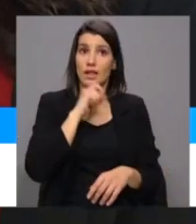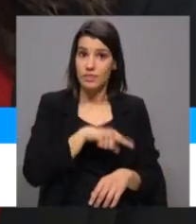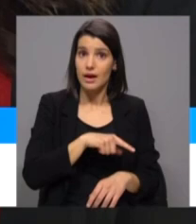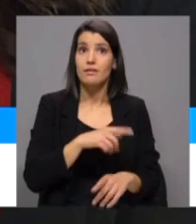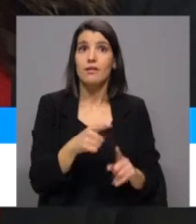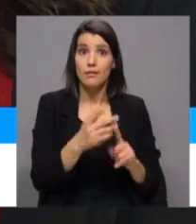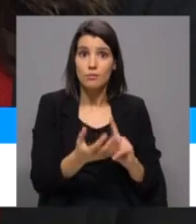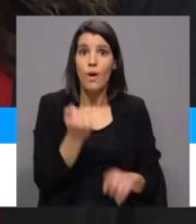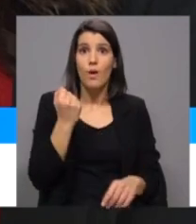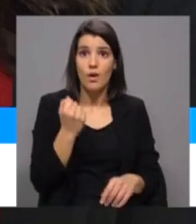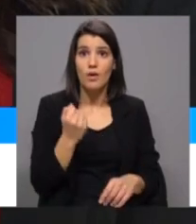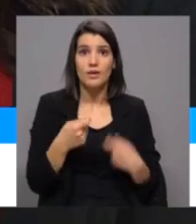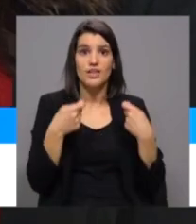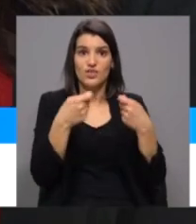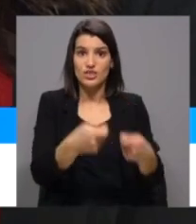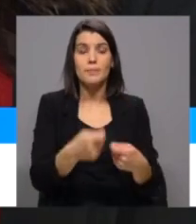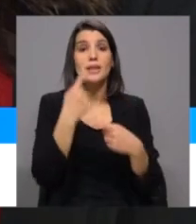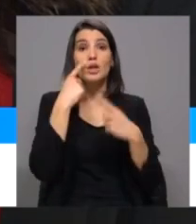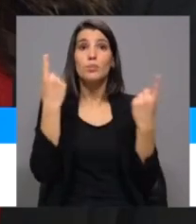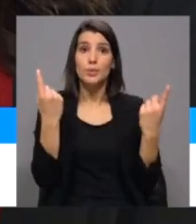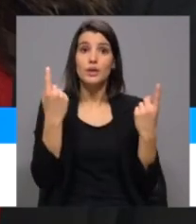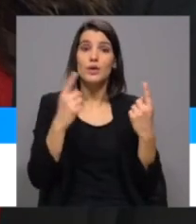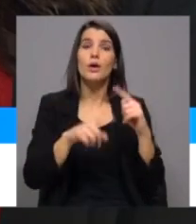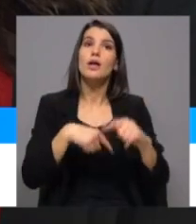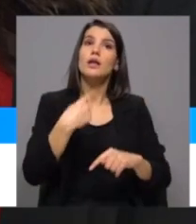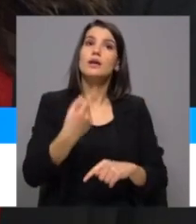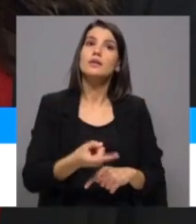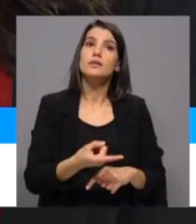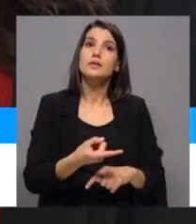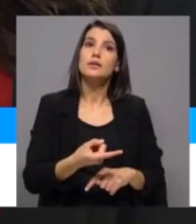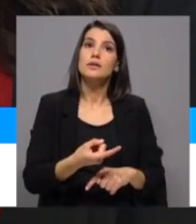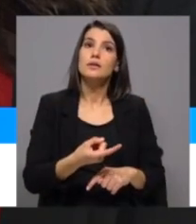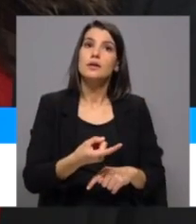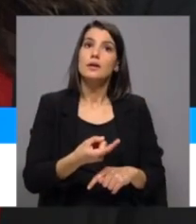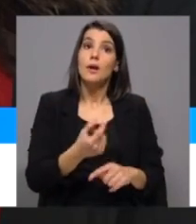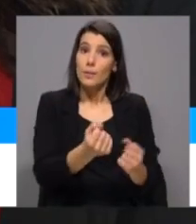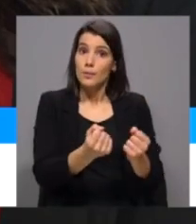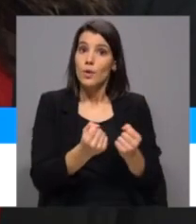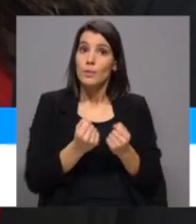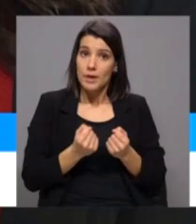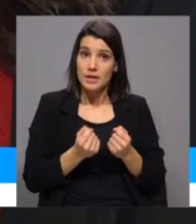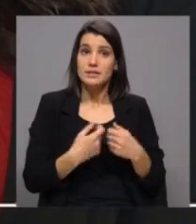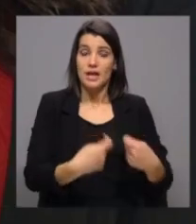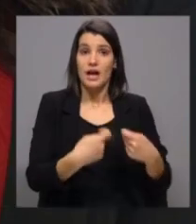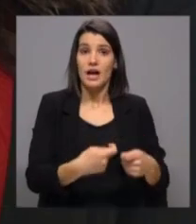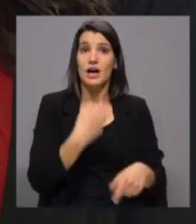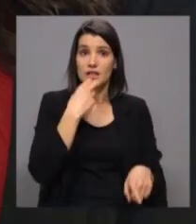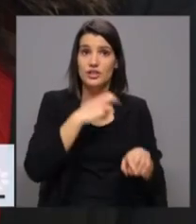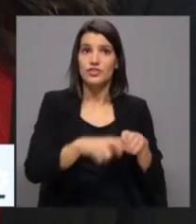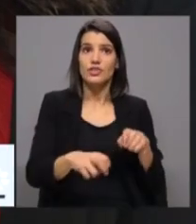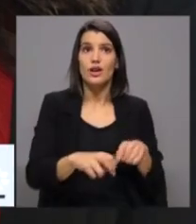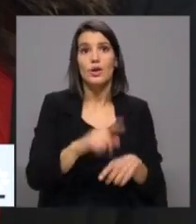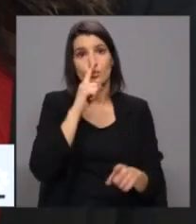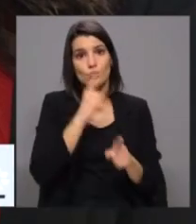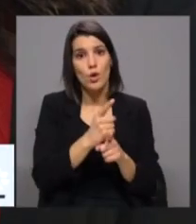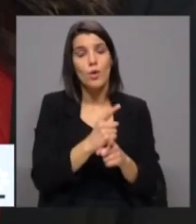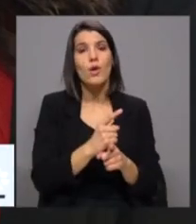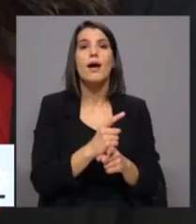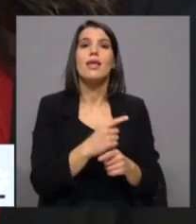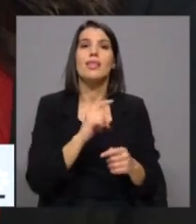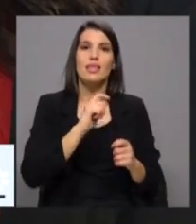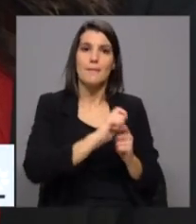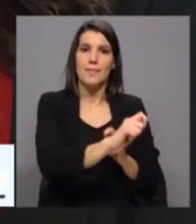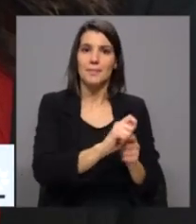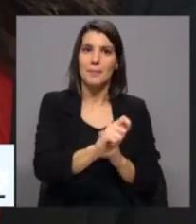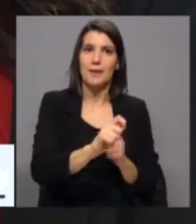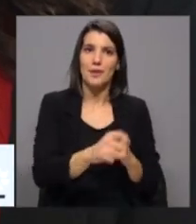conseguimos com um investimento público que depois, com a poupança nos custos de energia, consegue ao mesmo tempo remunerar o